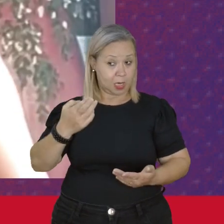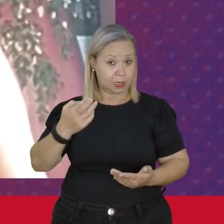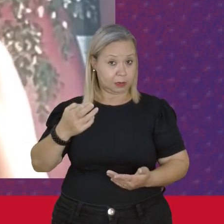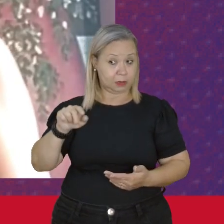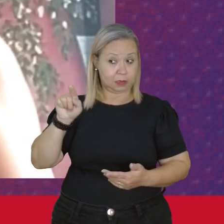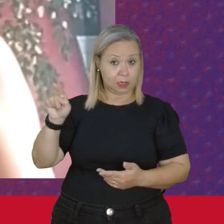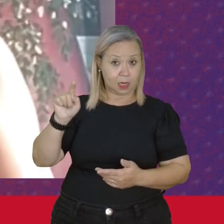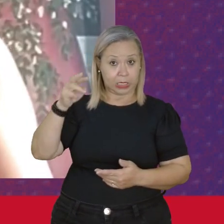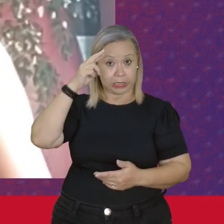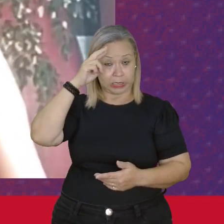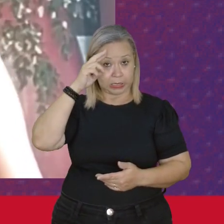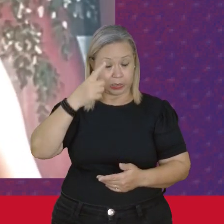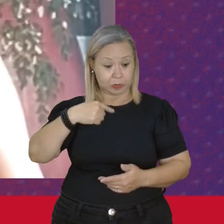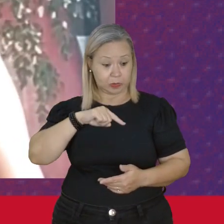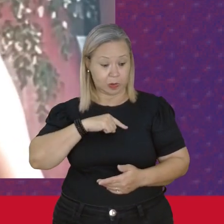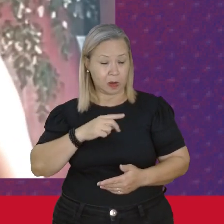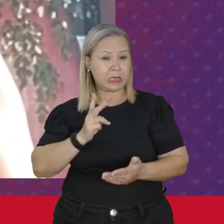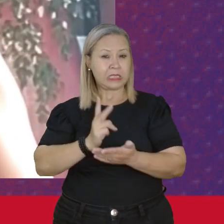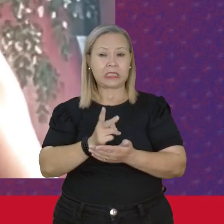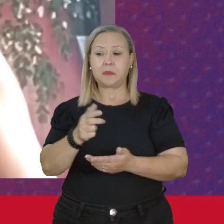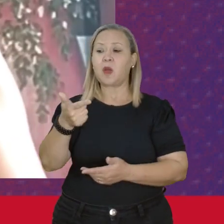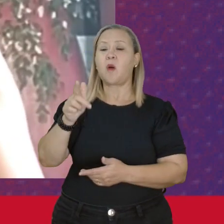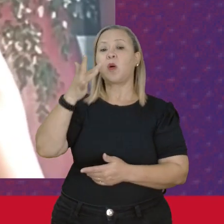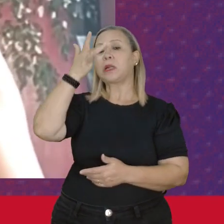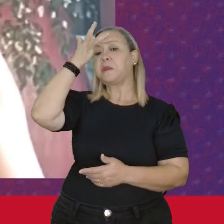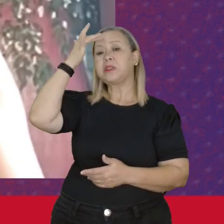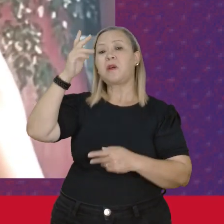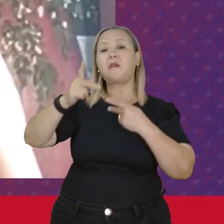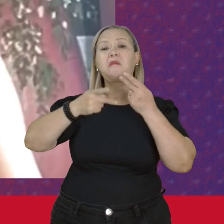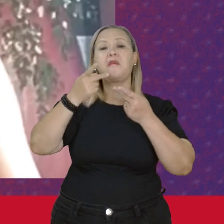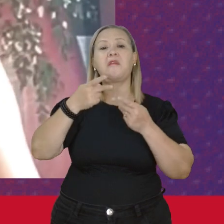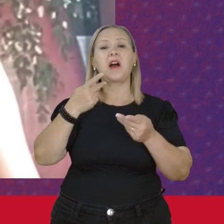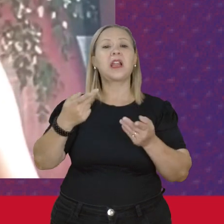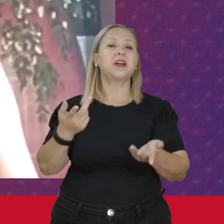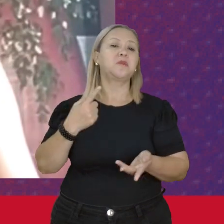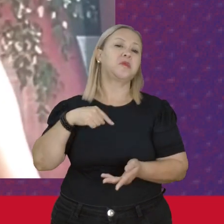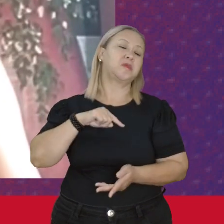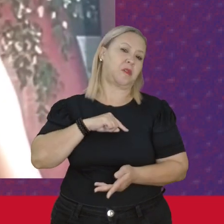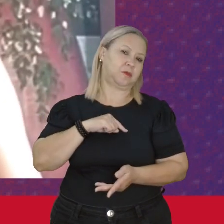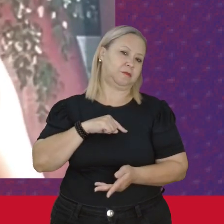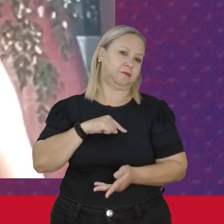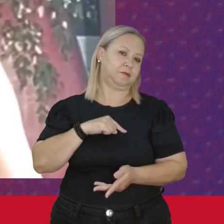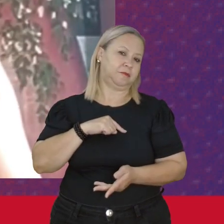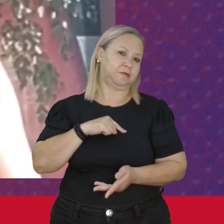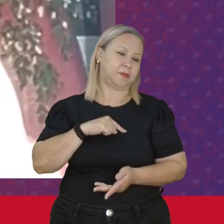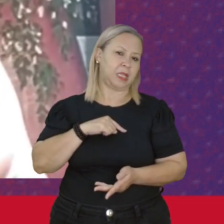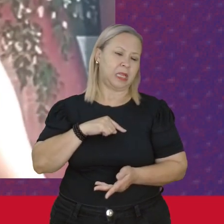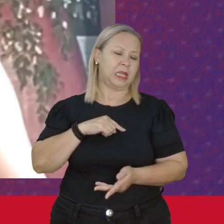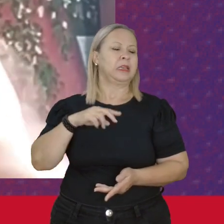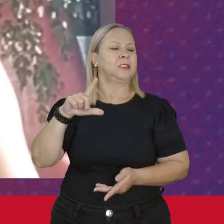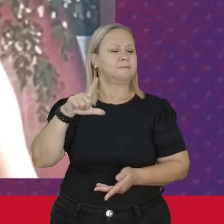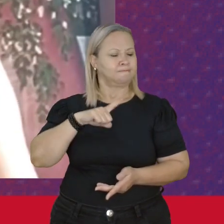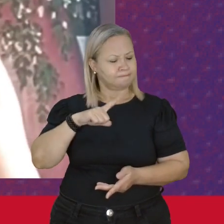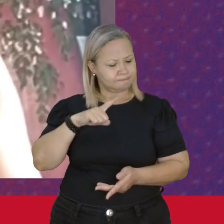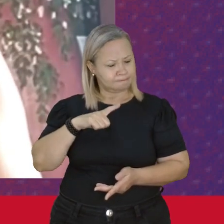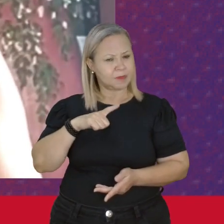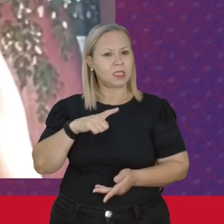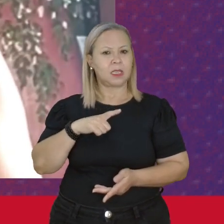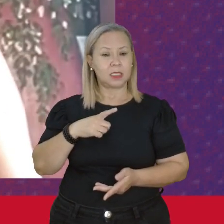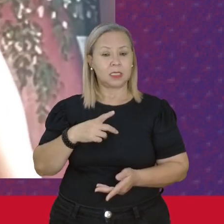De ter sempre Alguém falando Por nós Ela existe Ela está muito Forte E você observa Ela